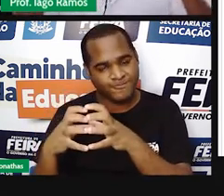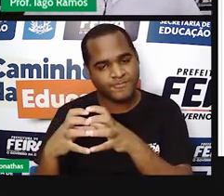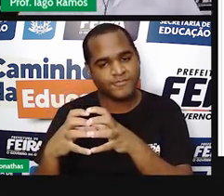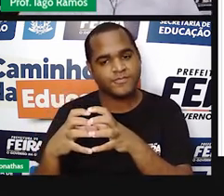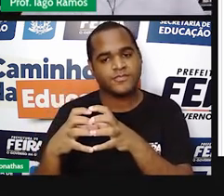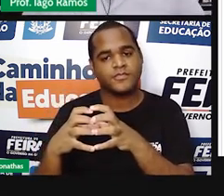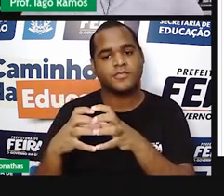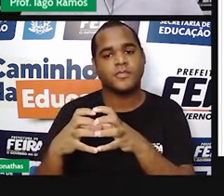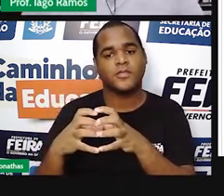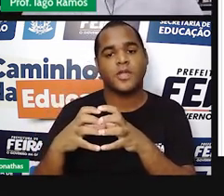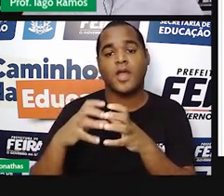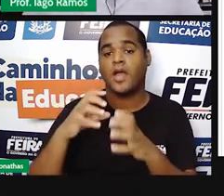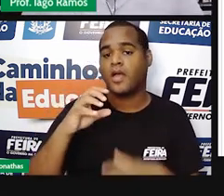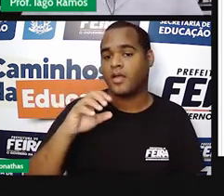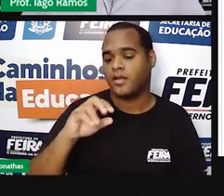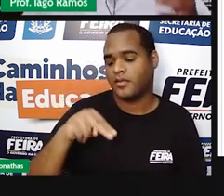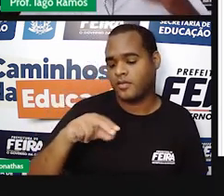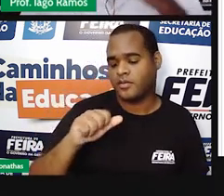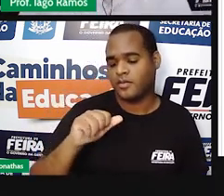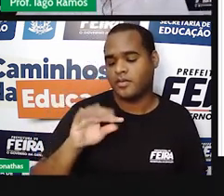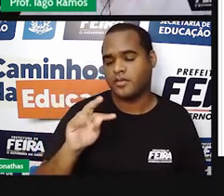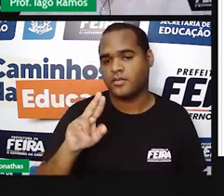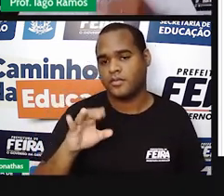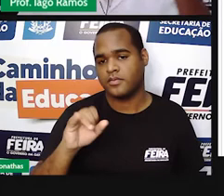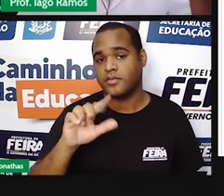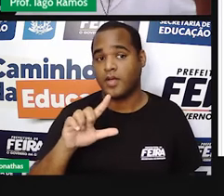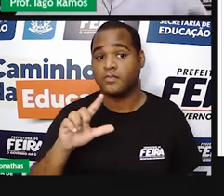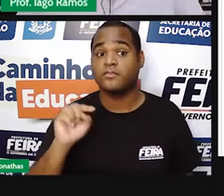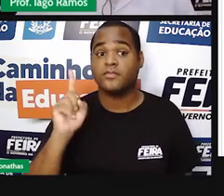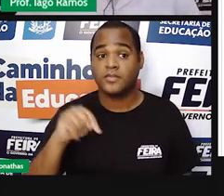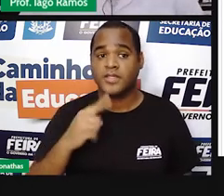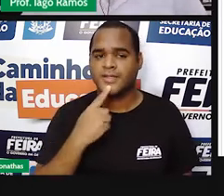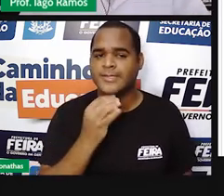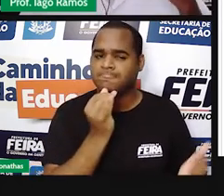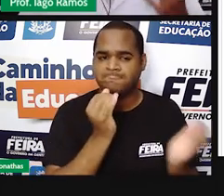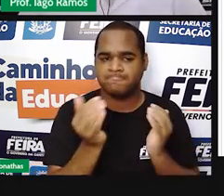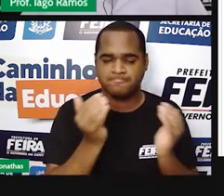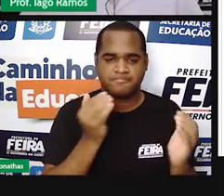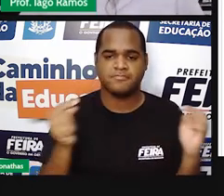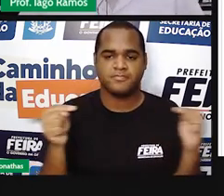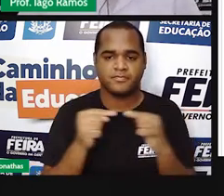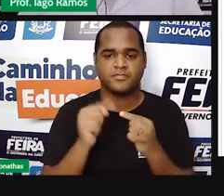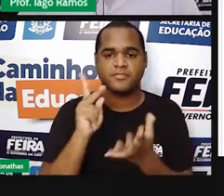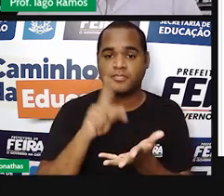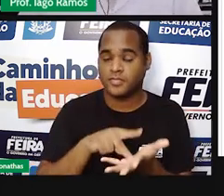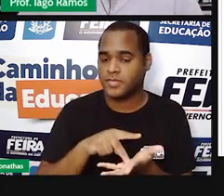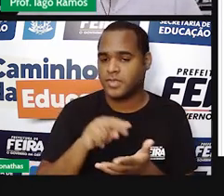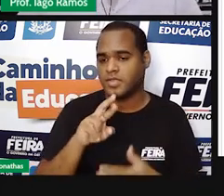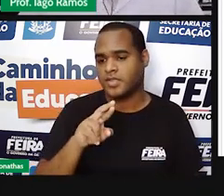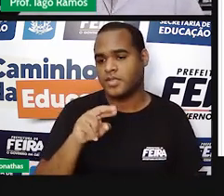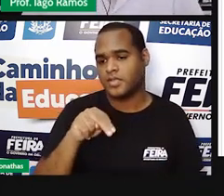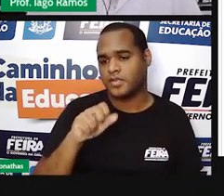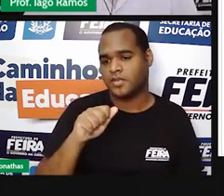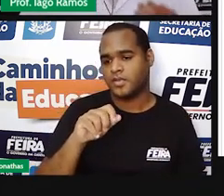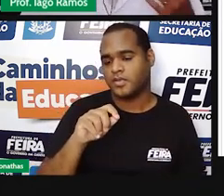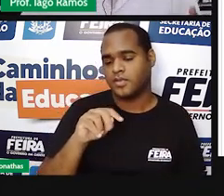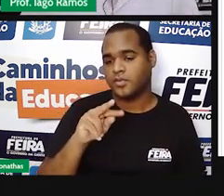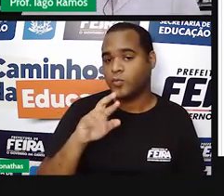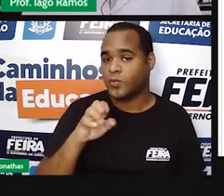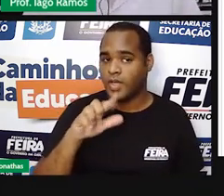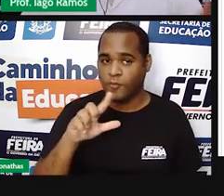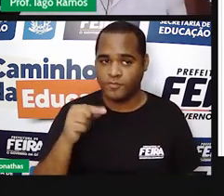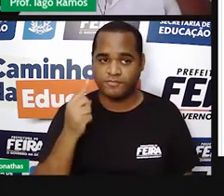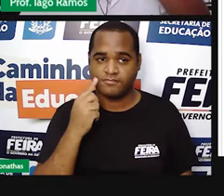que é o conjunto dos números naturais. Então, uma forma de representar um número real é usando um número